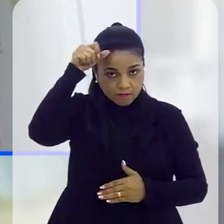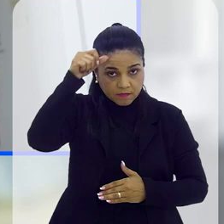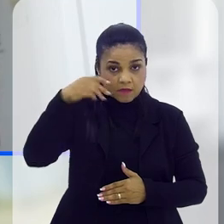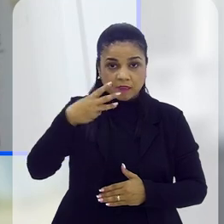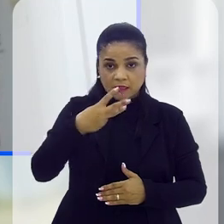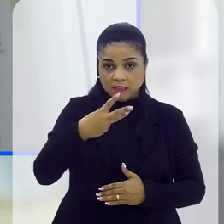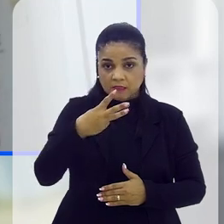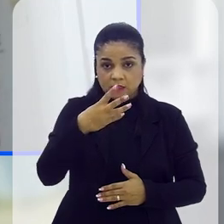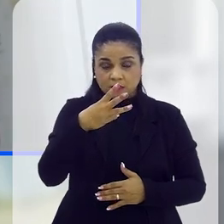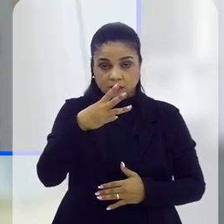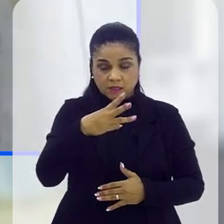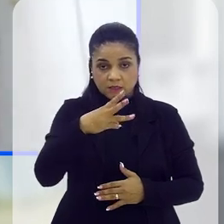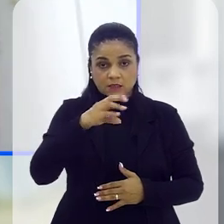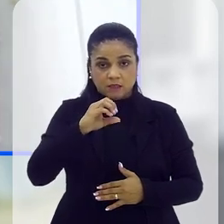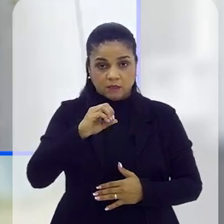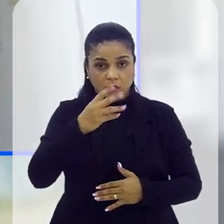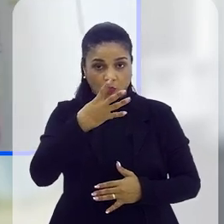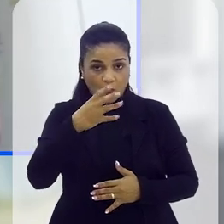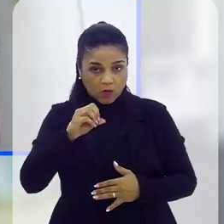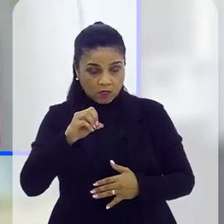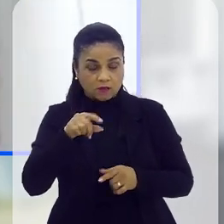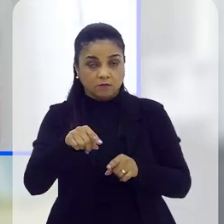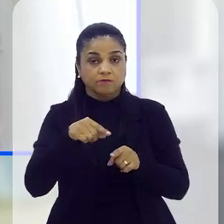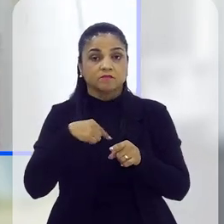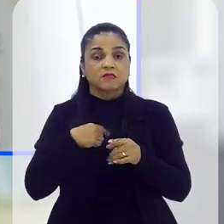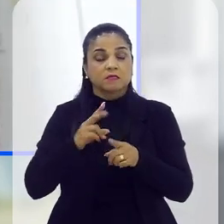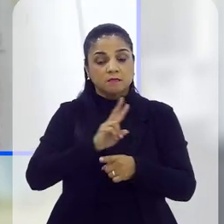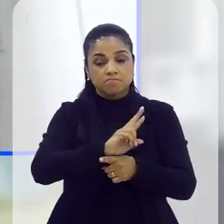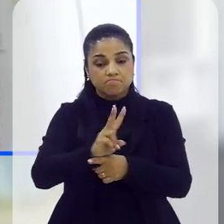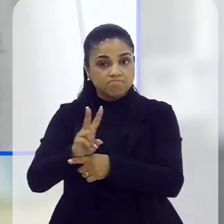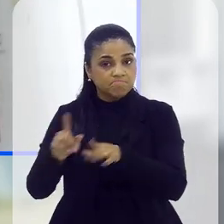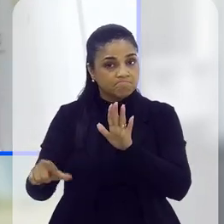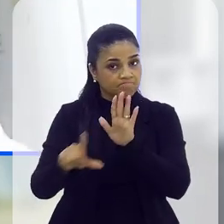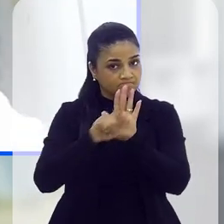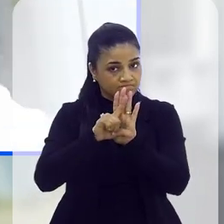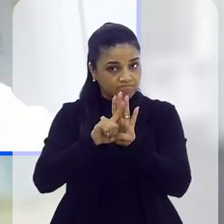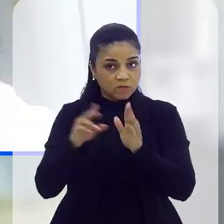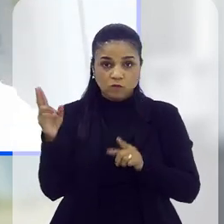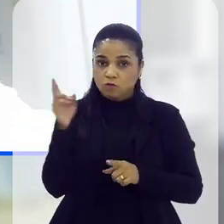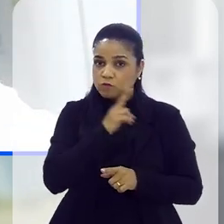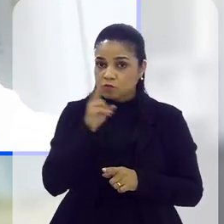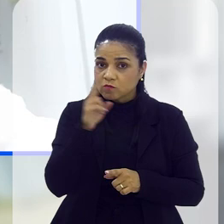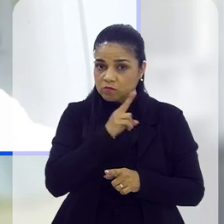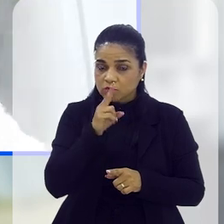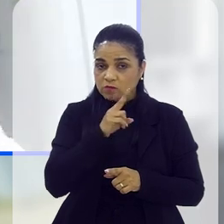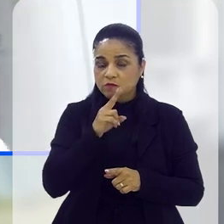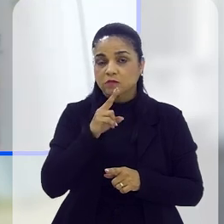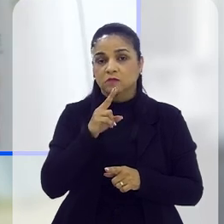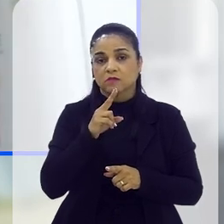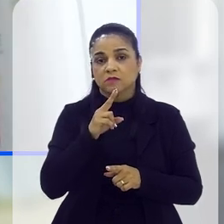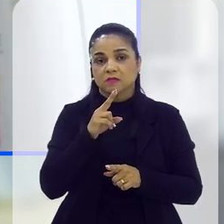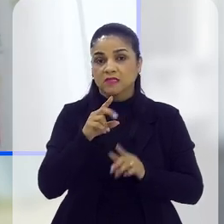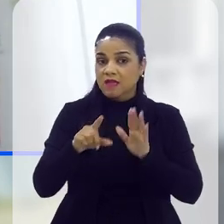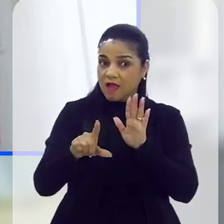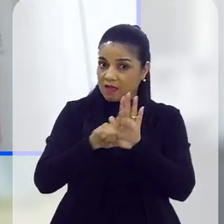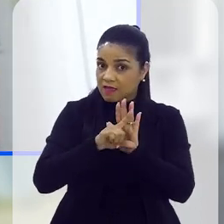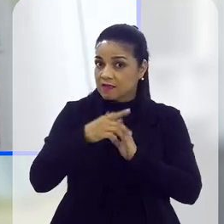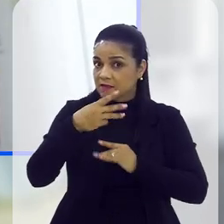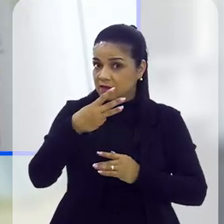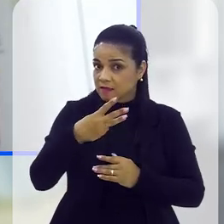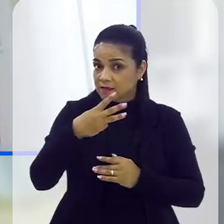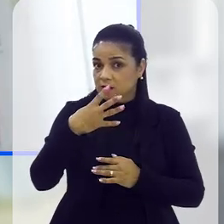terá direito, em decorrência da lei, às medidas protetivas de urgência. E